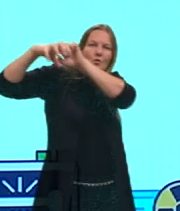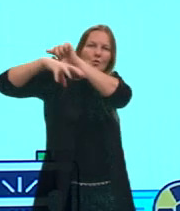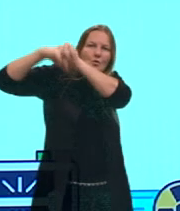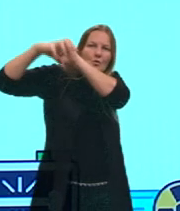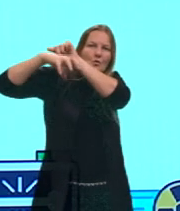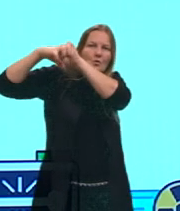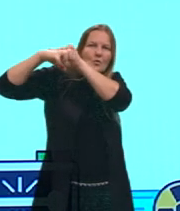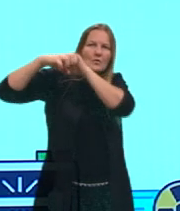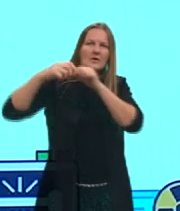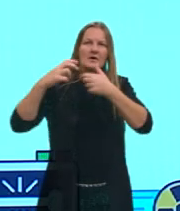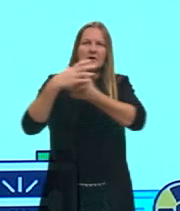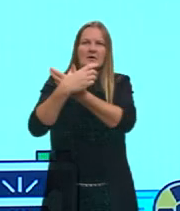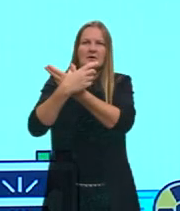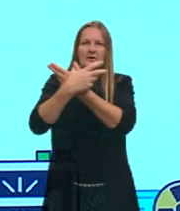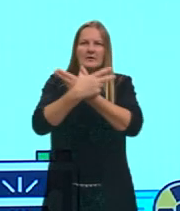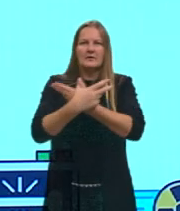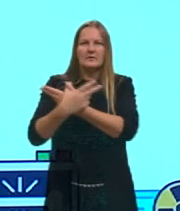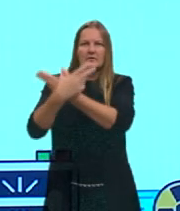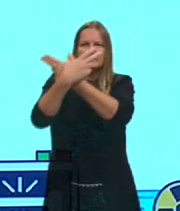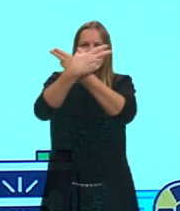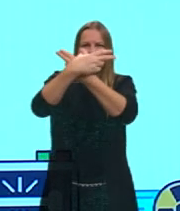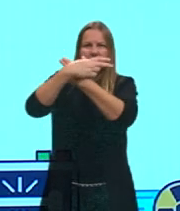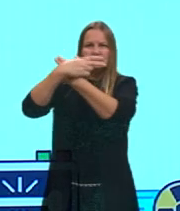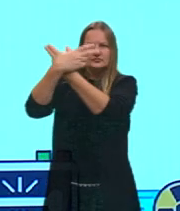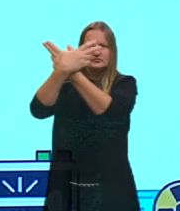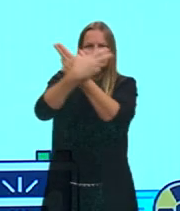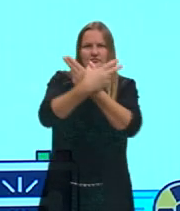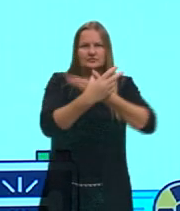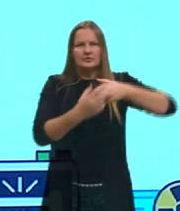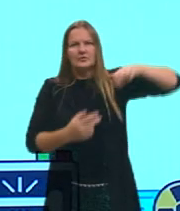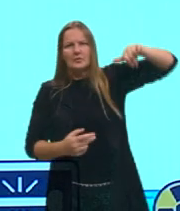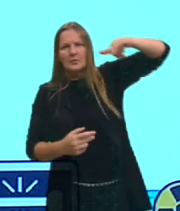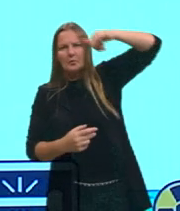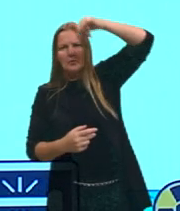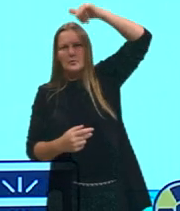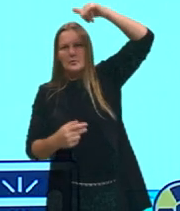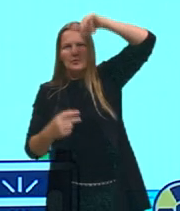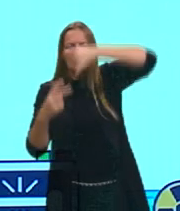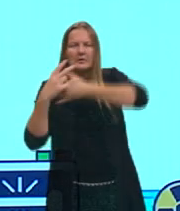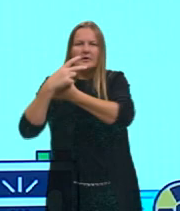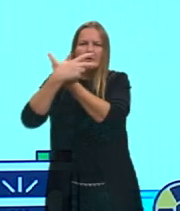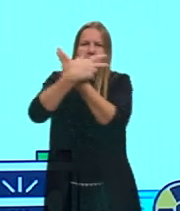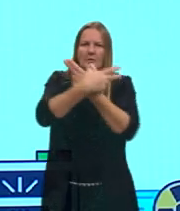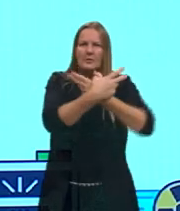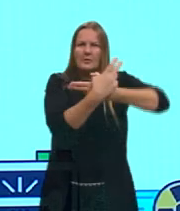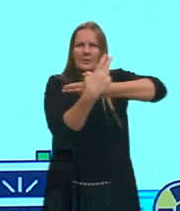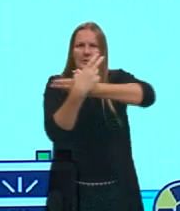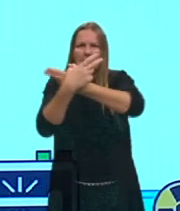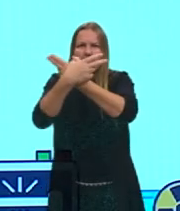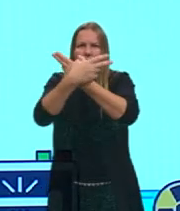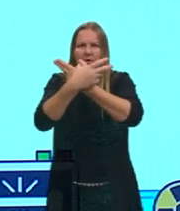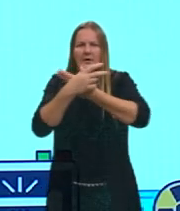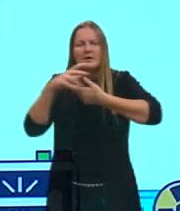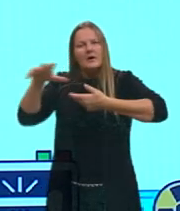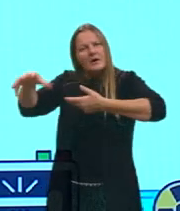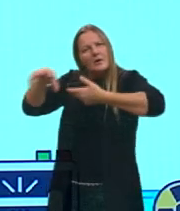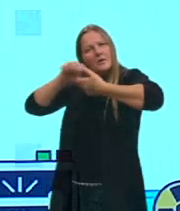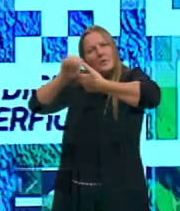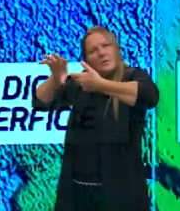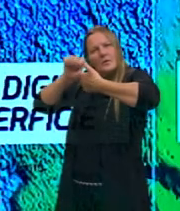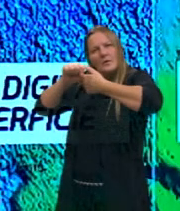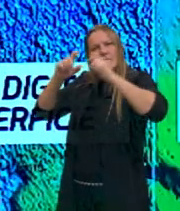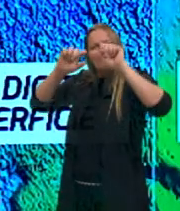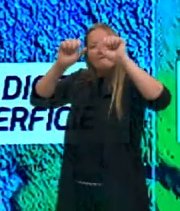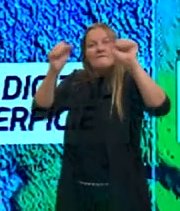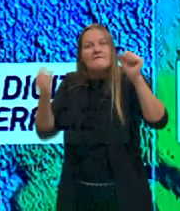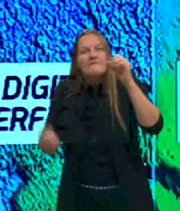satélites conseguem, né, utilizar esse albedo, né, e formar